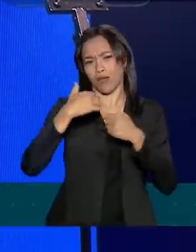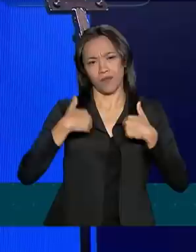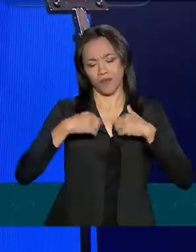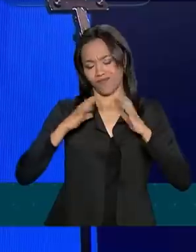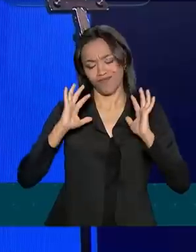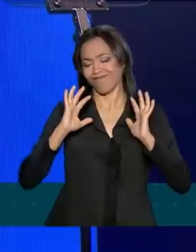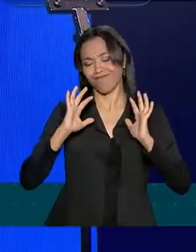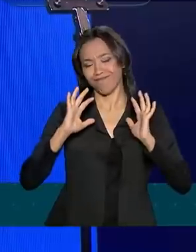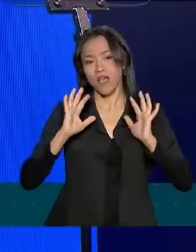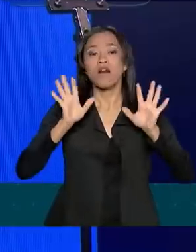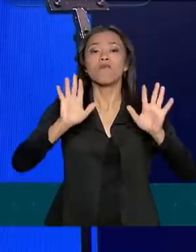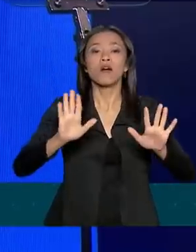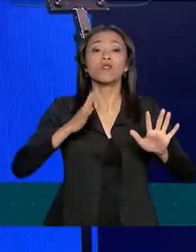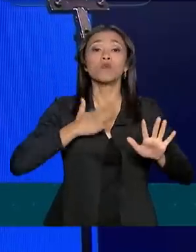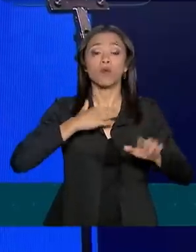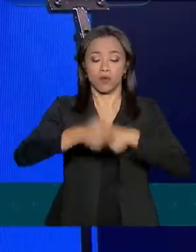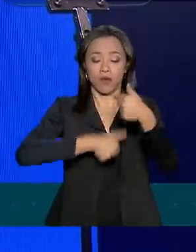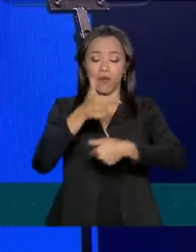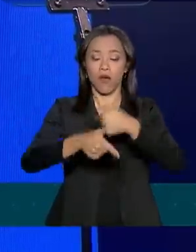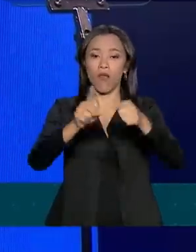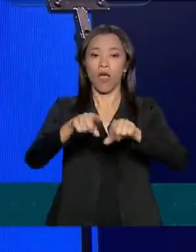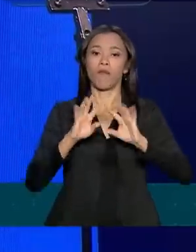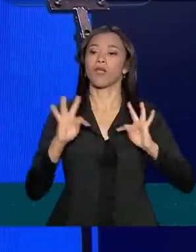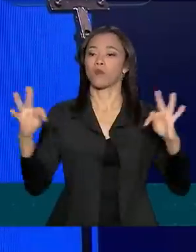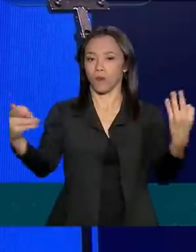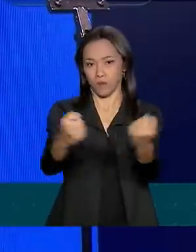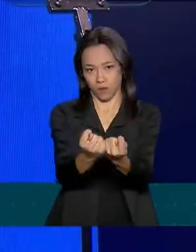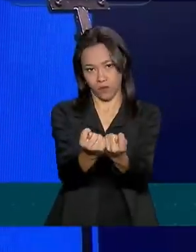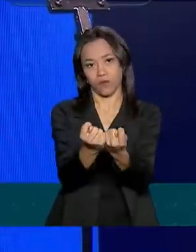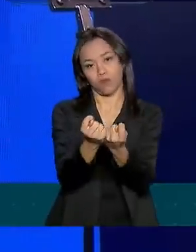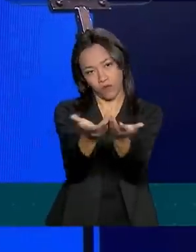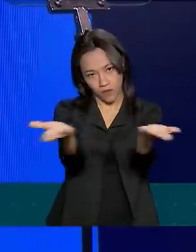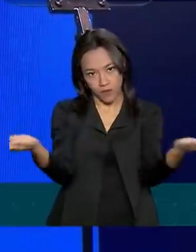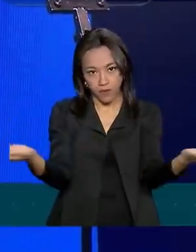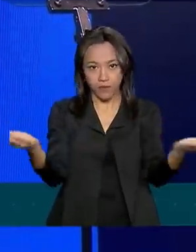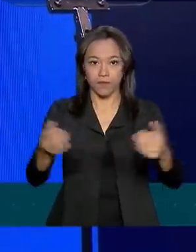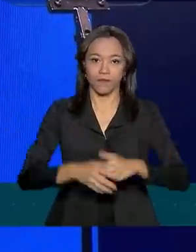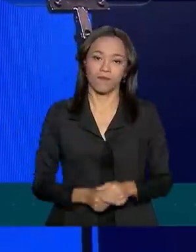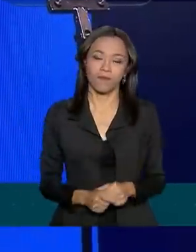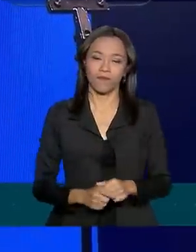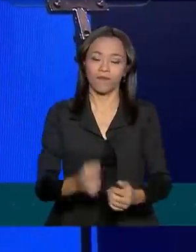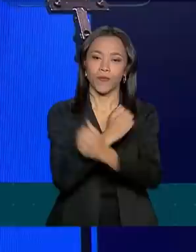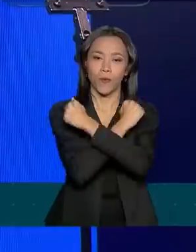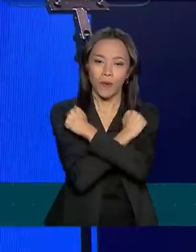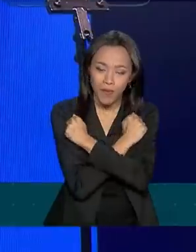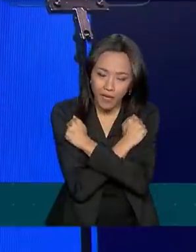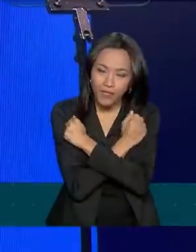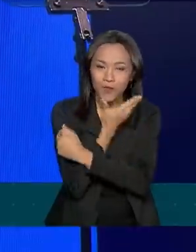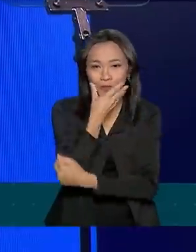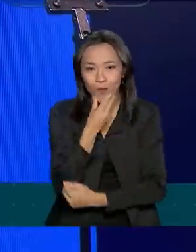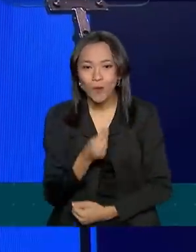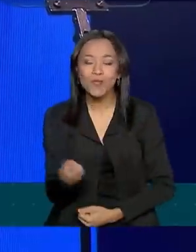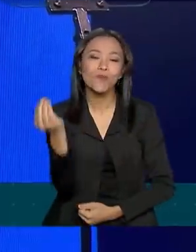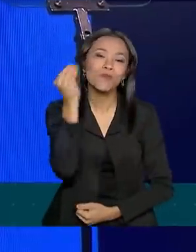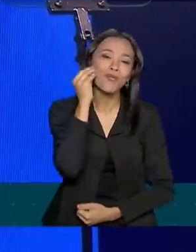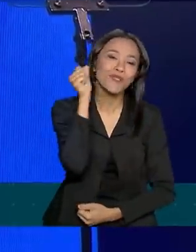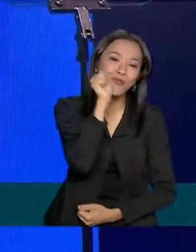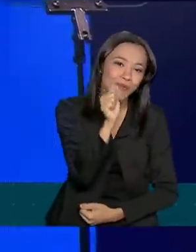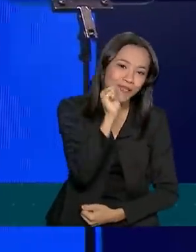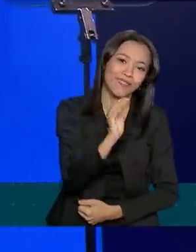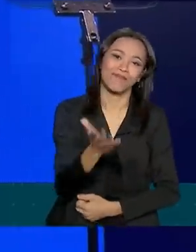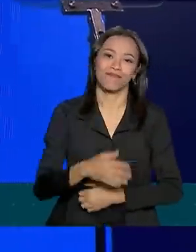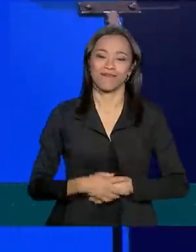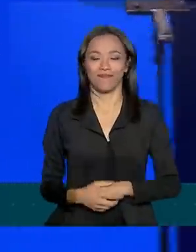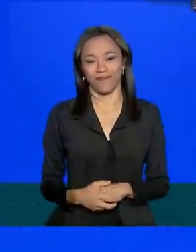trabalho será para todos, todos os senhores. Um abraço nos homens e um beijo nas mulheres. Muito